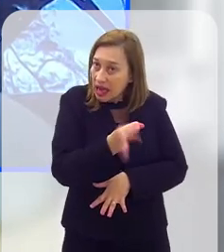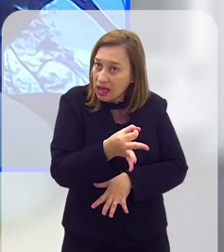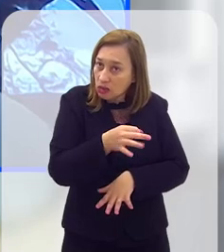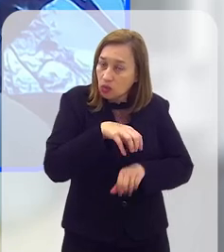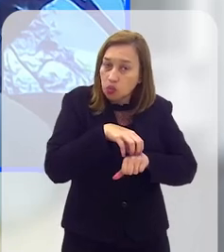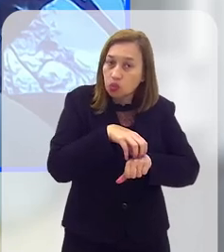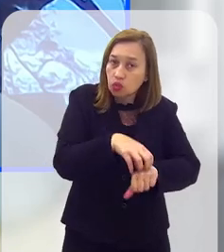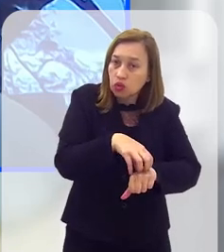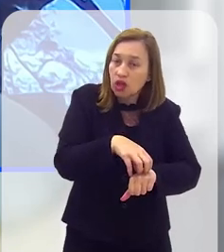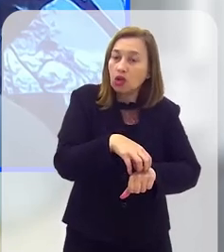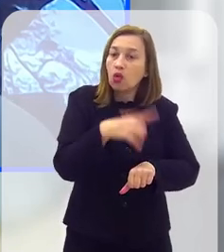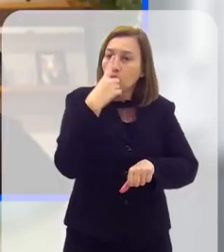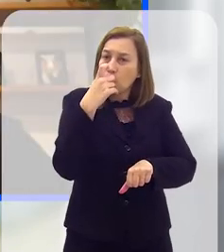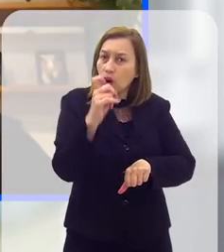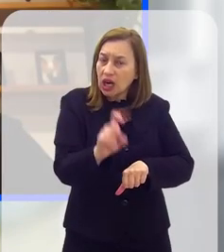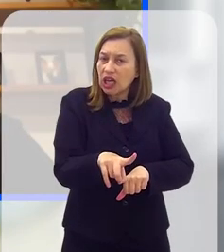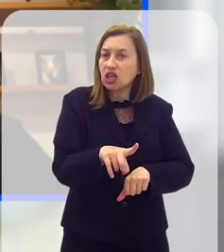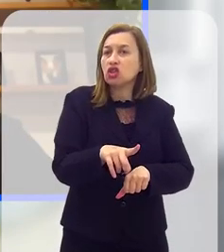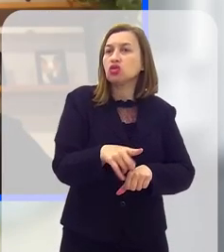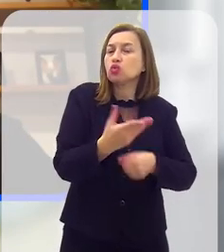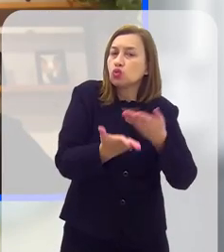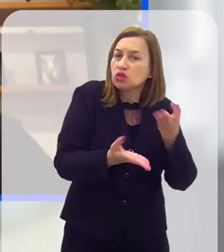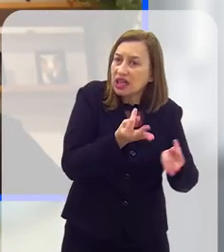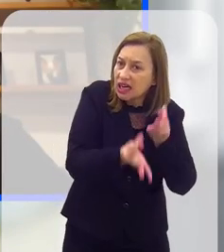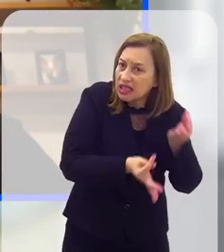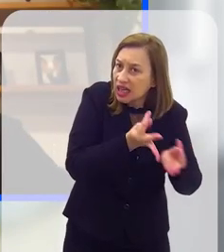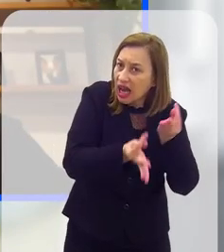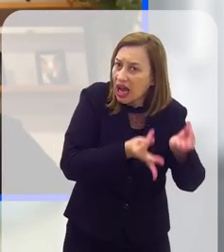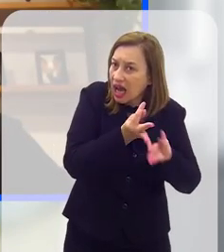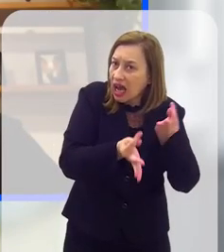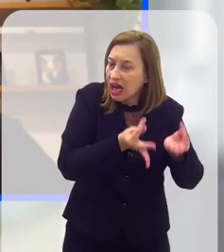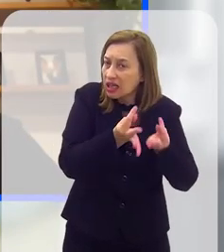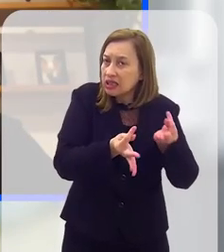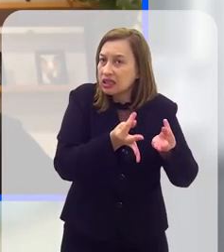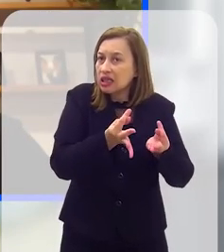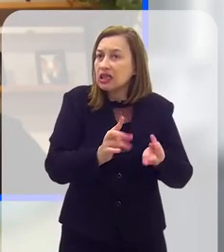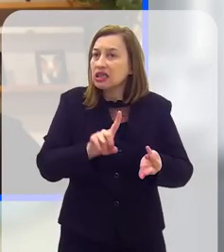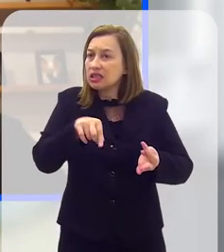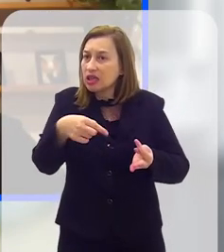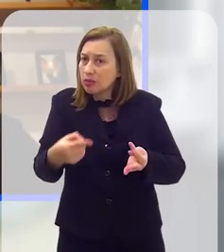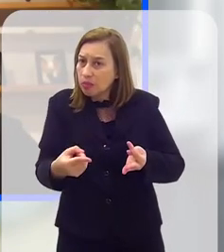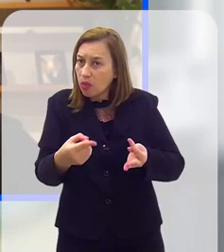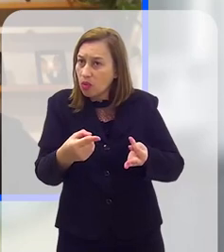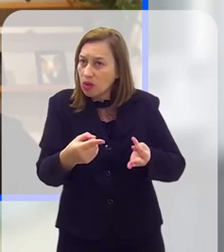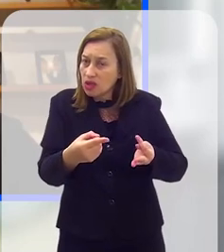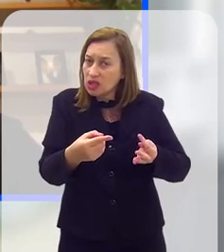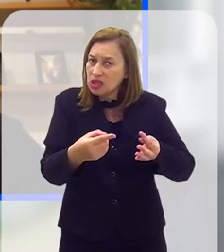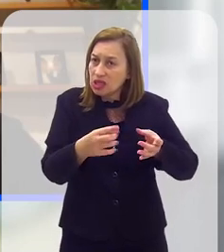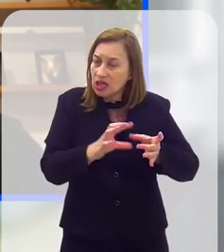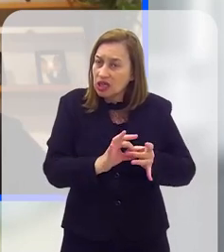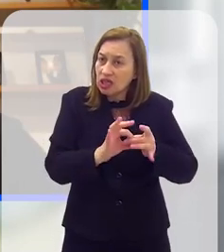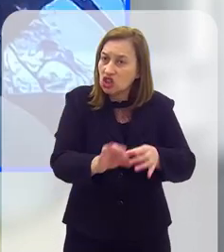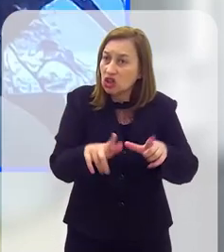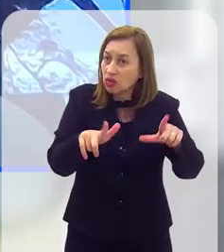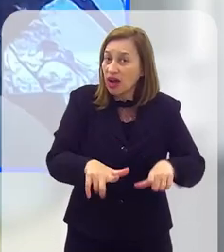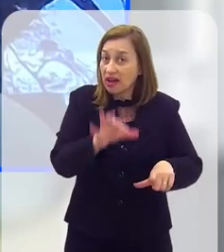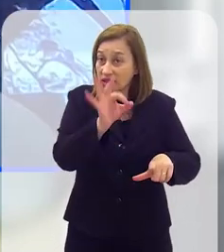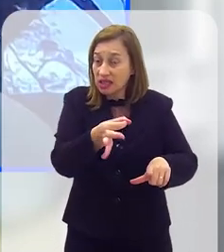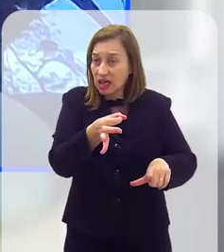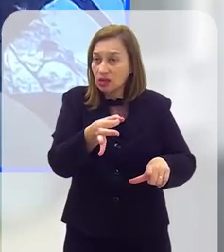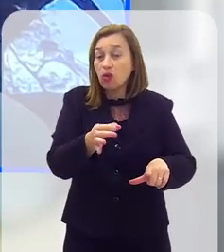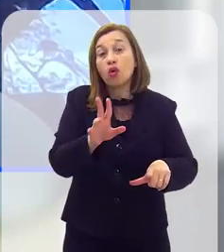acondicionado, transportado, tratado e depois, se necessário, fazer a disposição final,